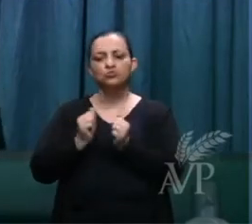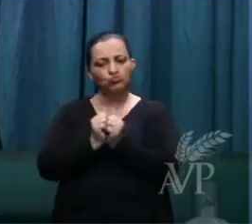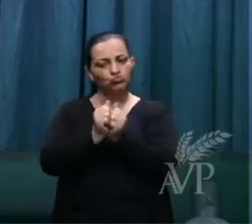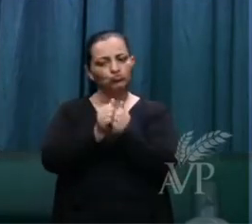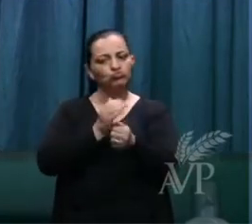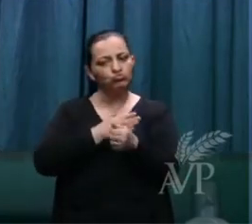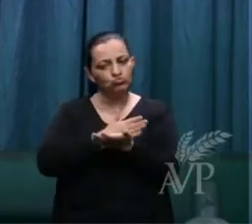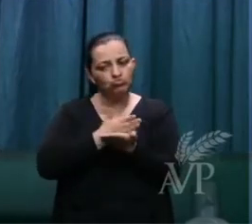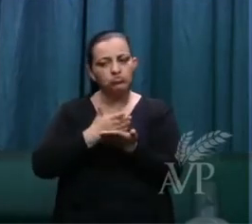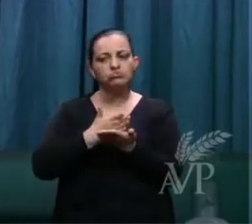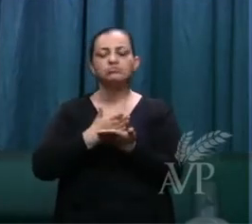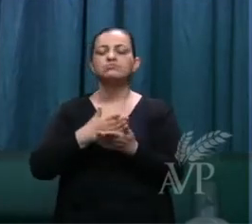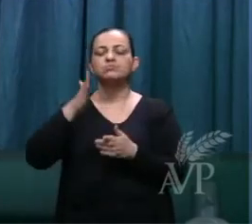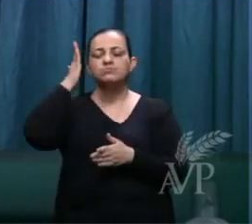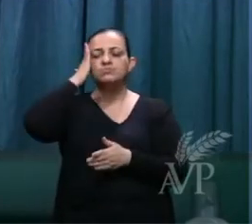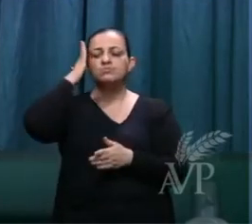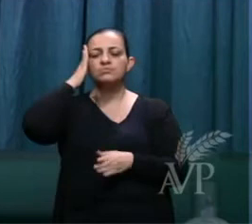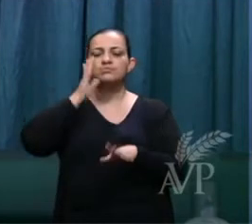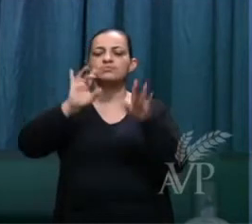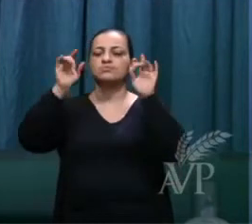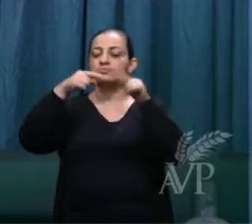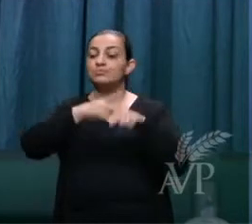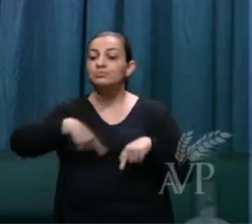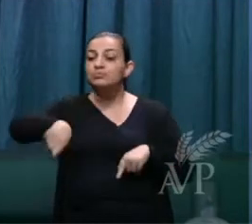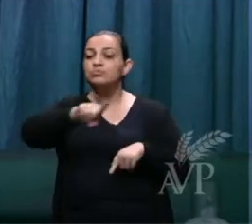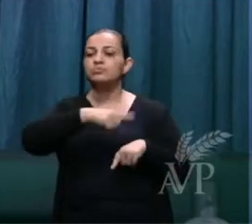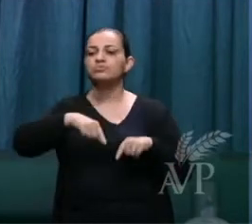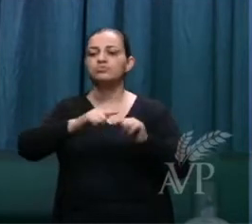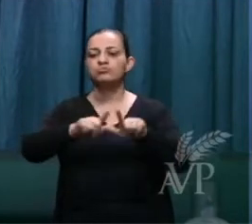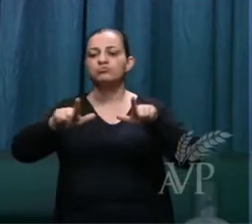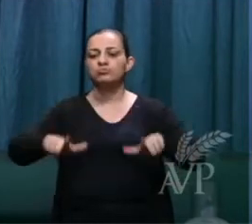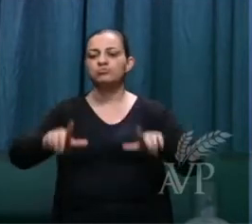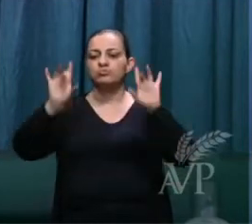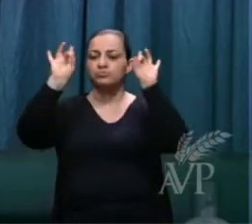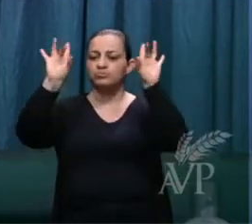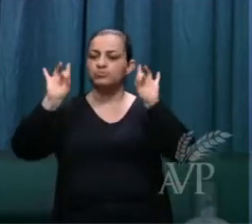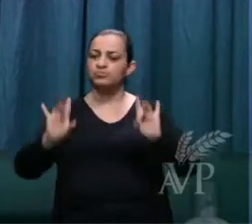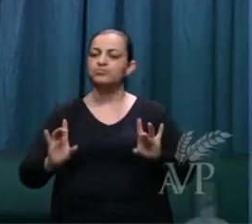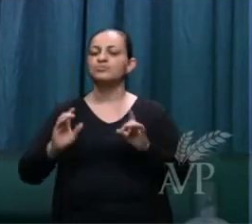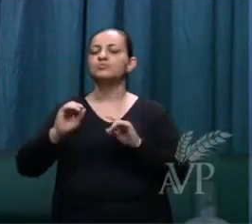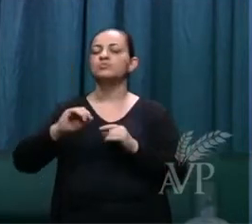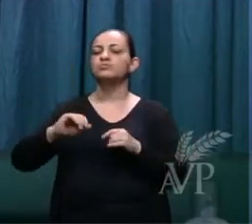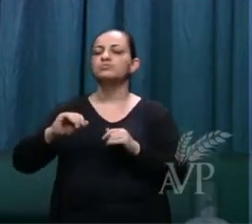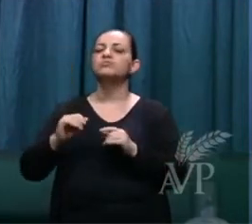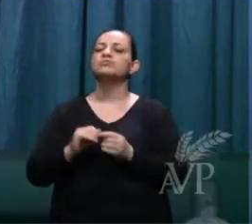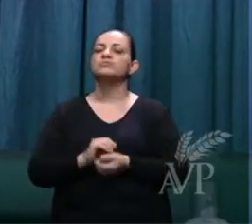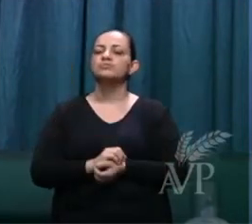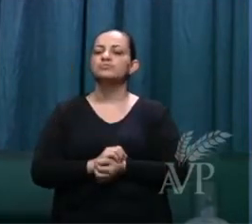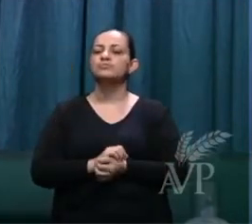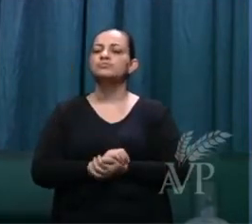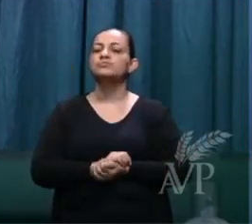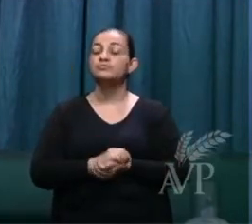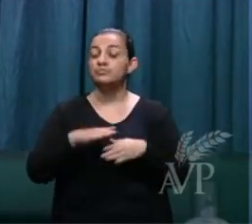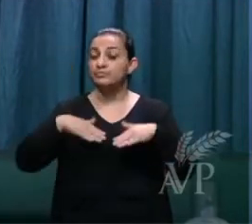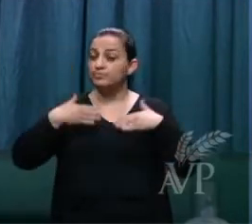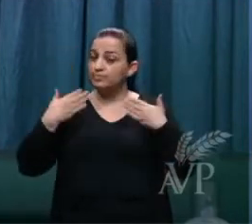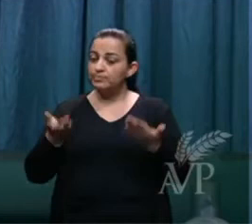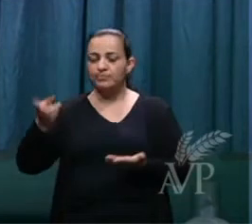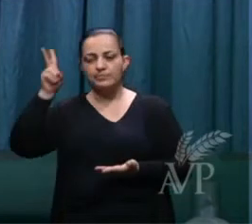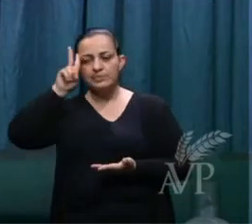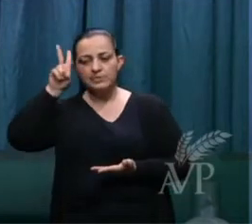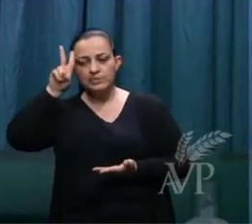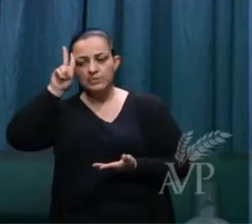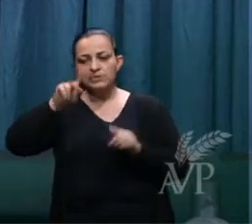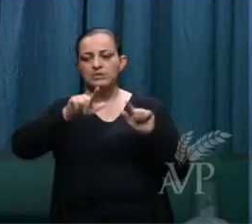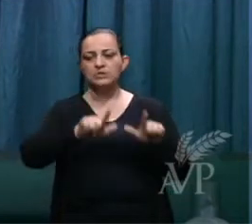consagrou a você mesmo para adorar a Deus aqui. Então, recorde, este